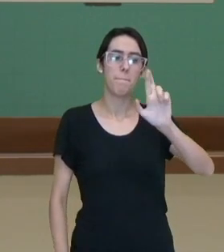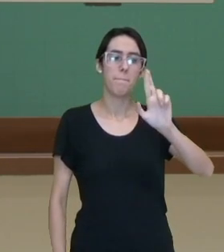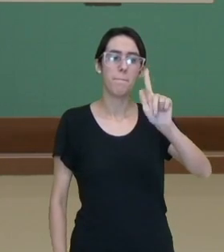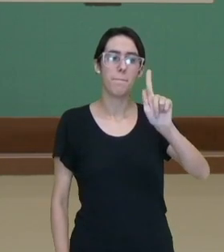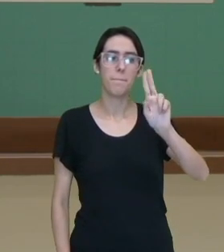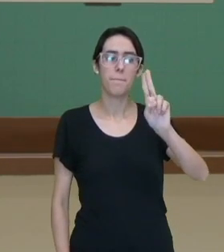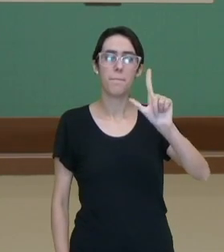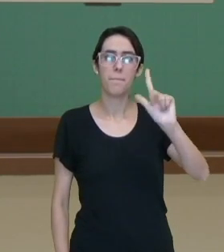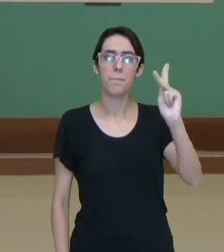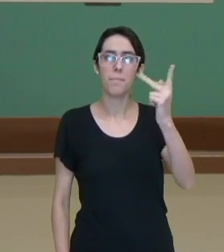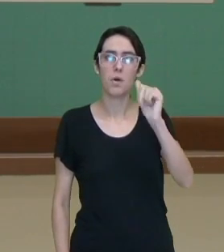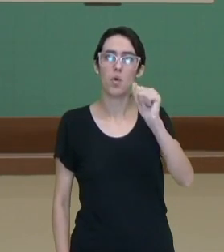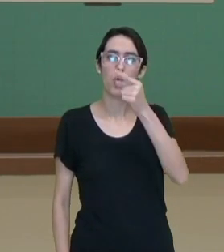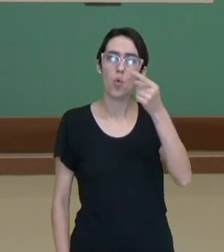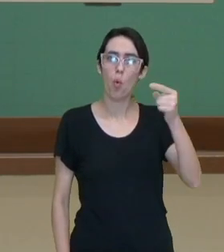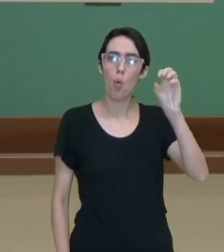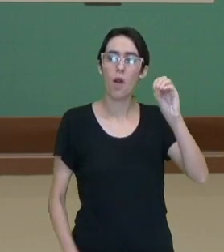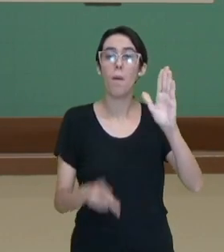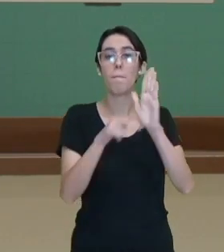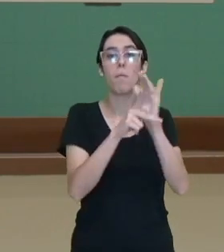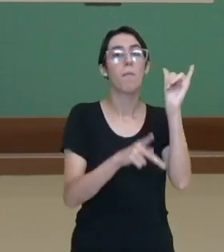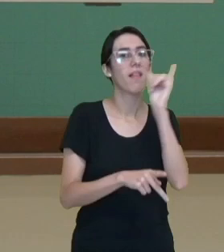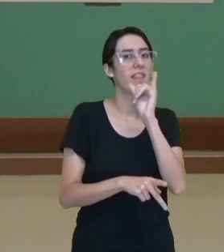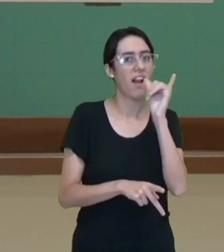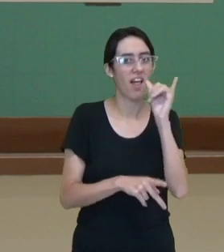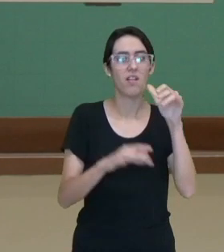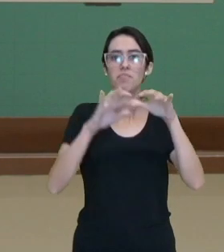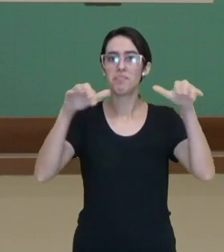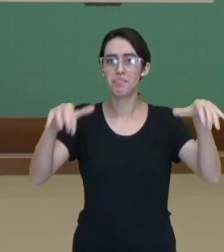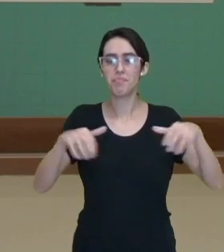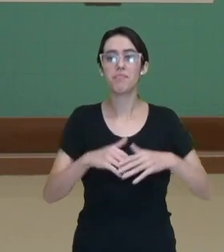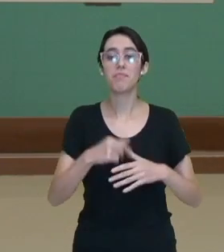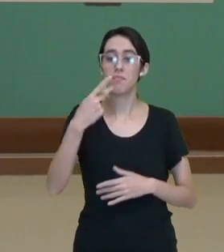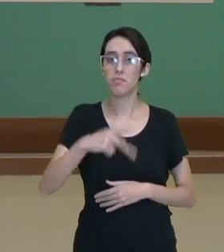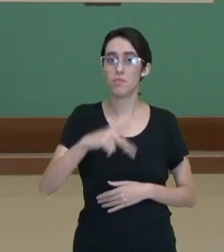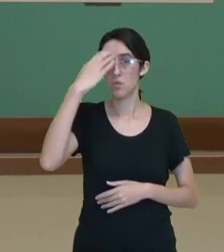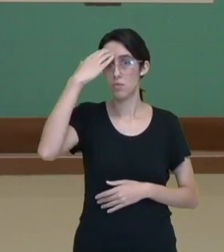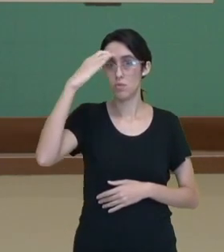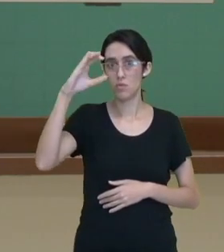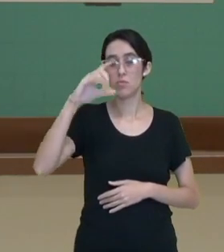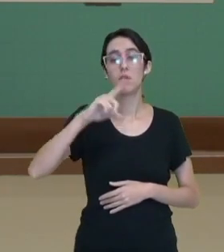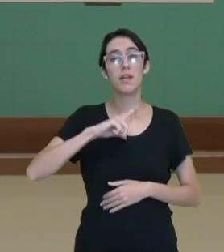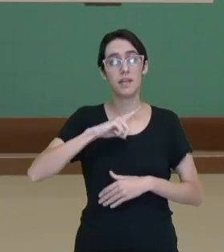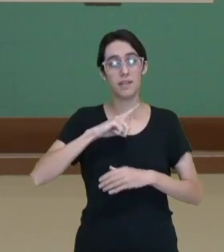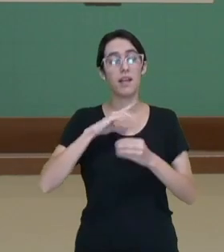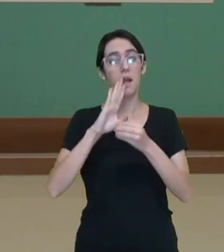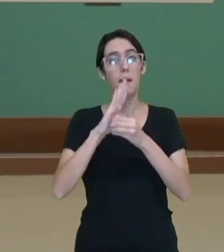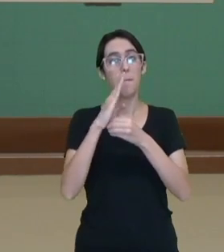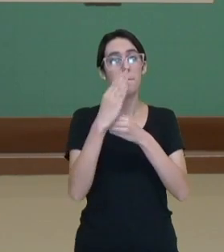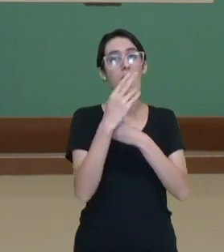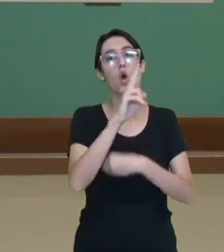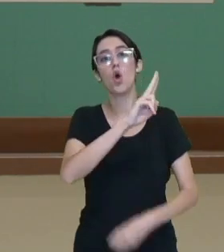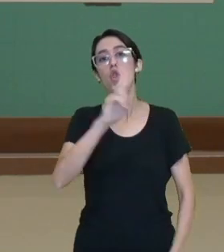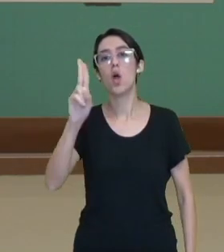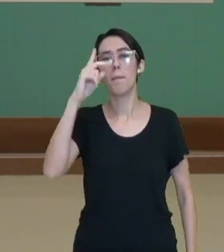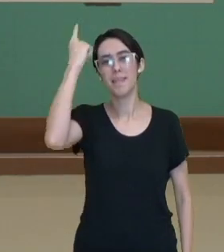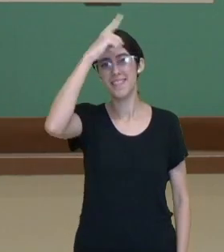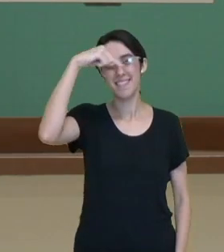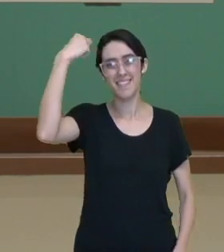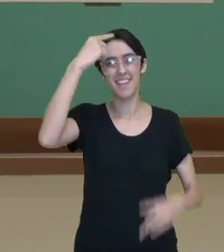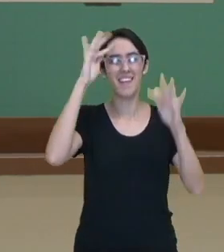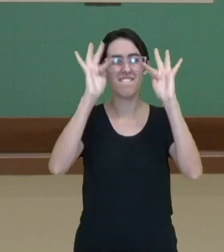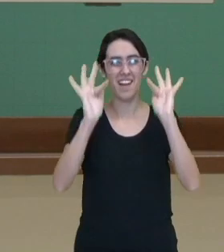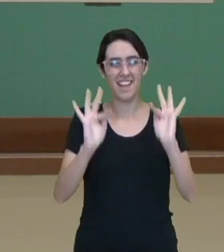imigrantes de italianos. Na cidade de Curitiba, nós temos um bairro chamado Santa Felicidade,